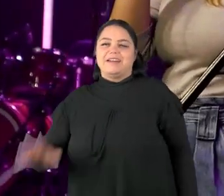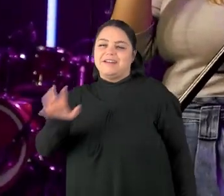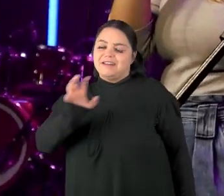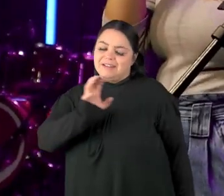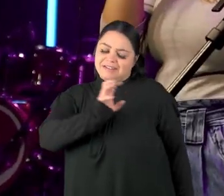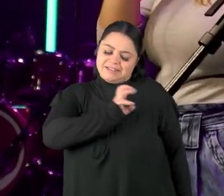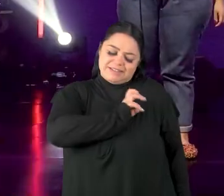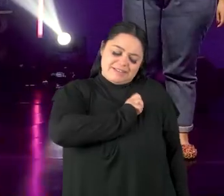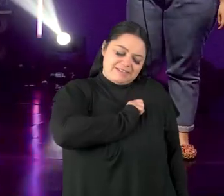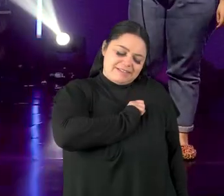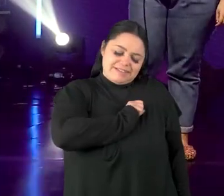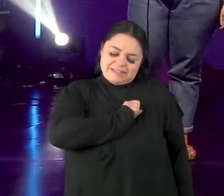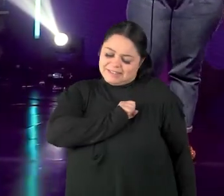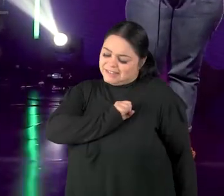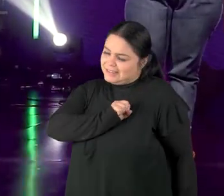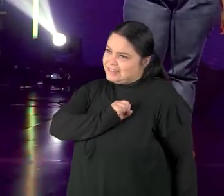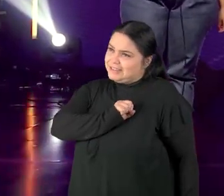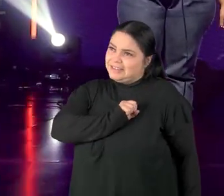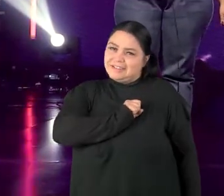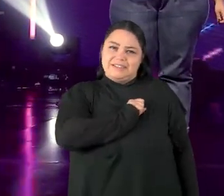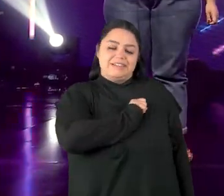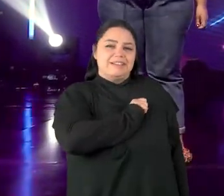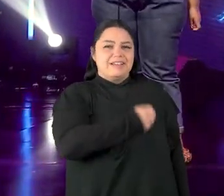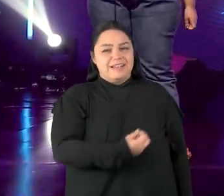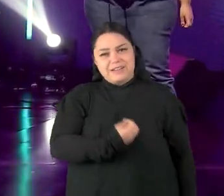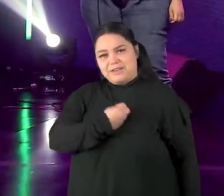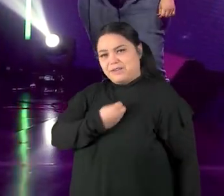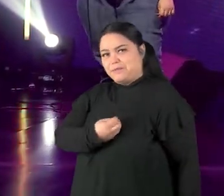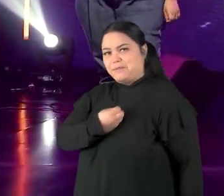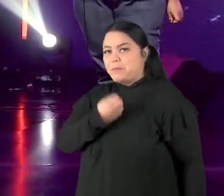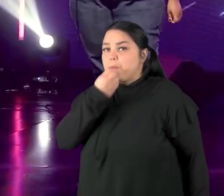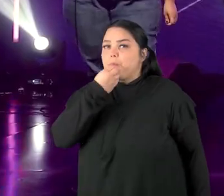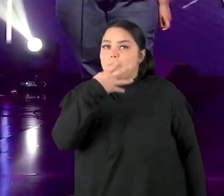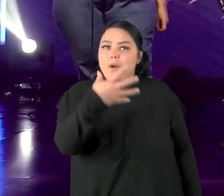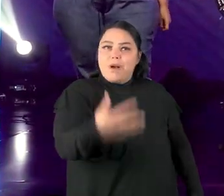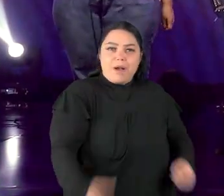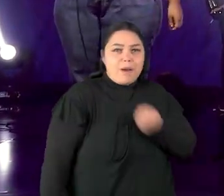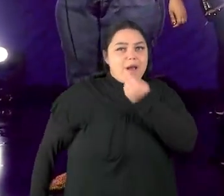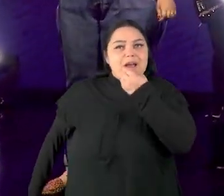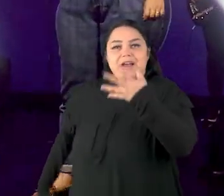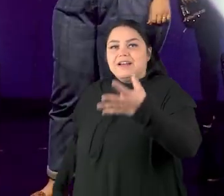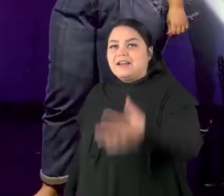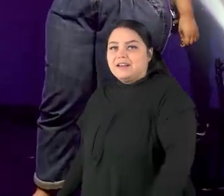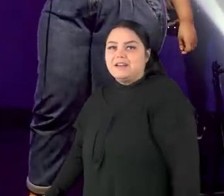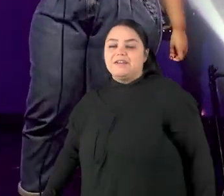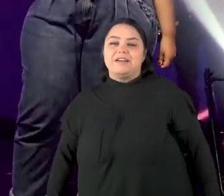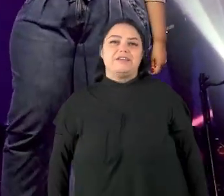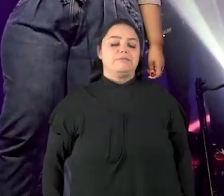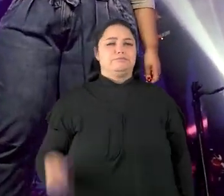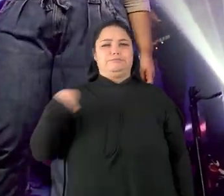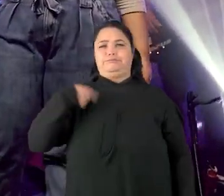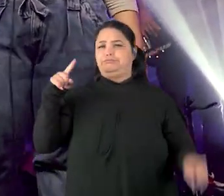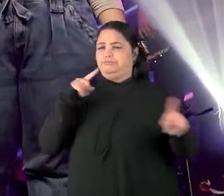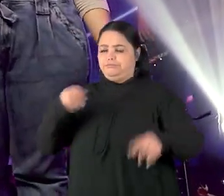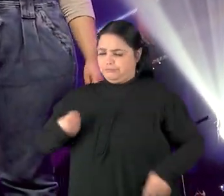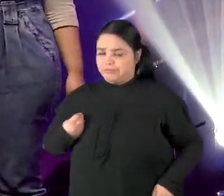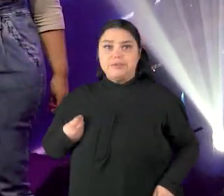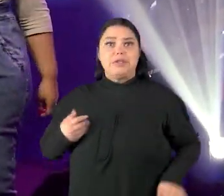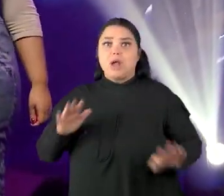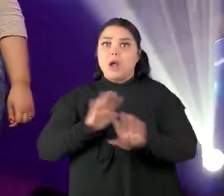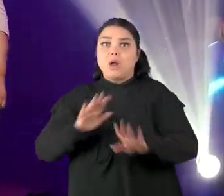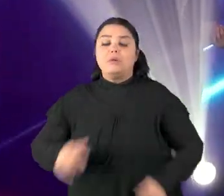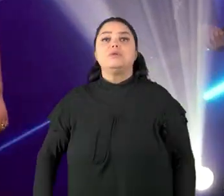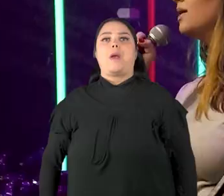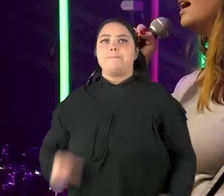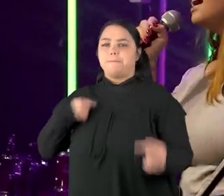amar. A vida é tão boa, não estou aqui à